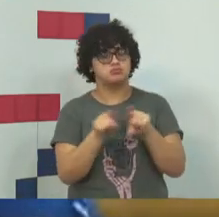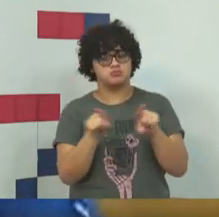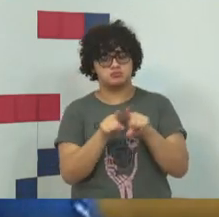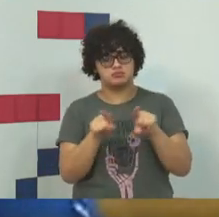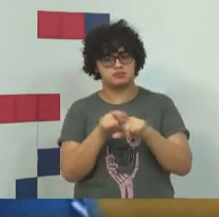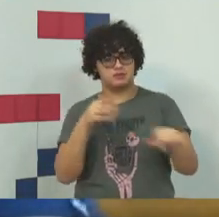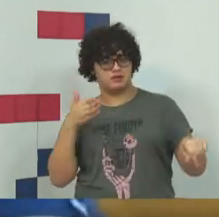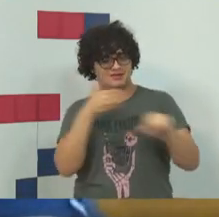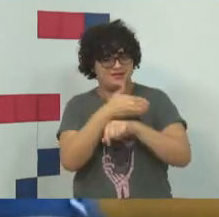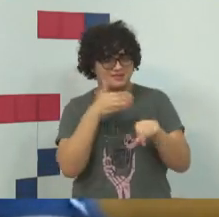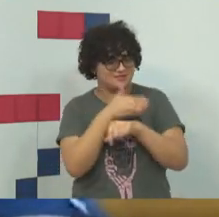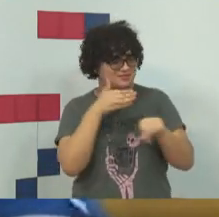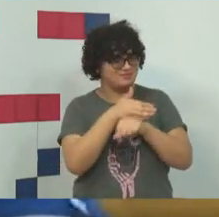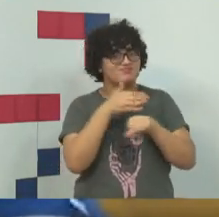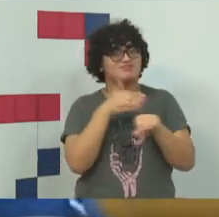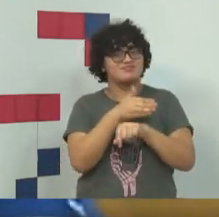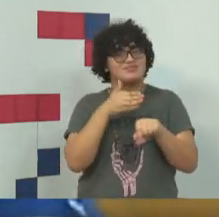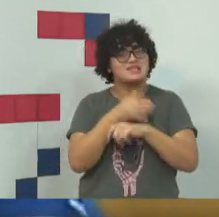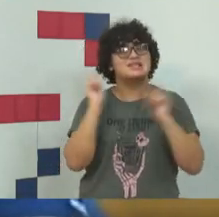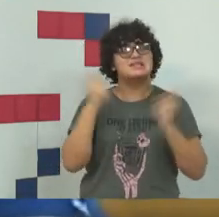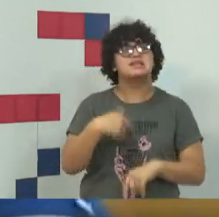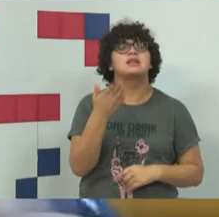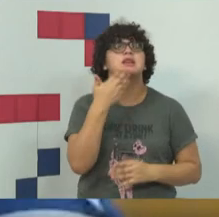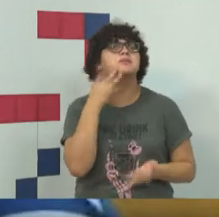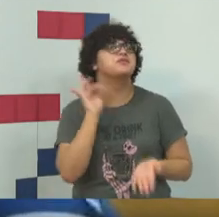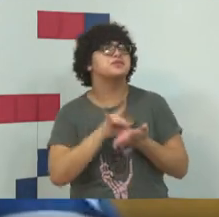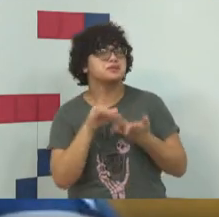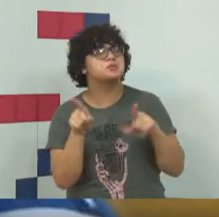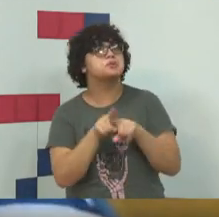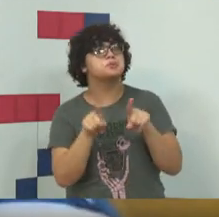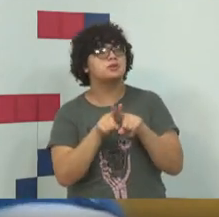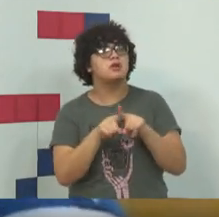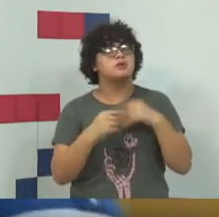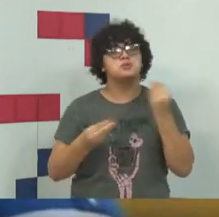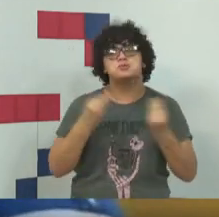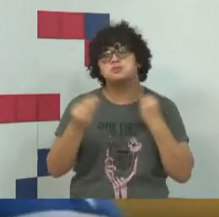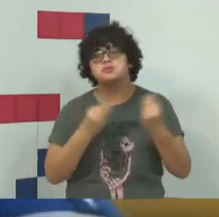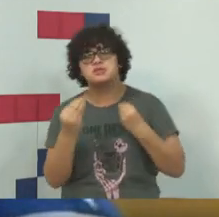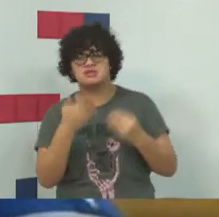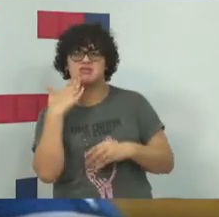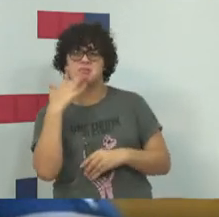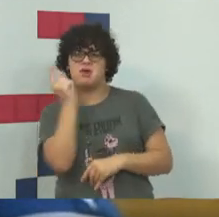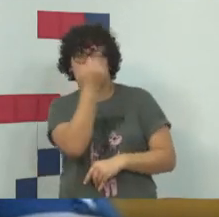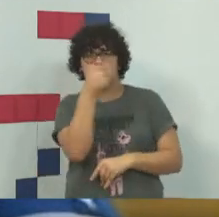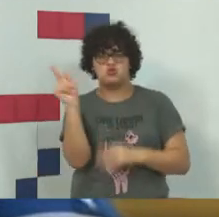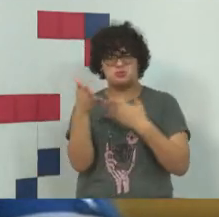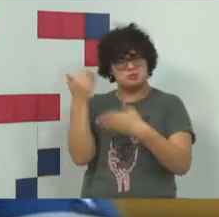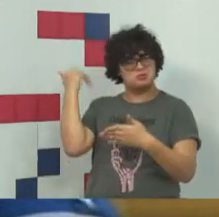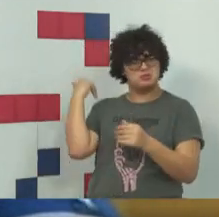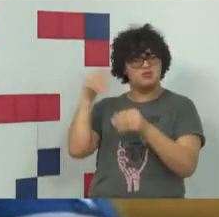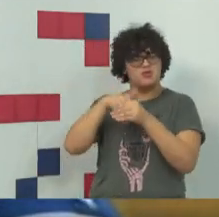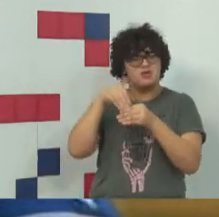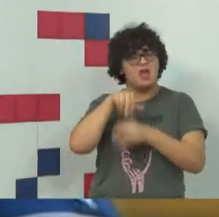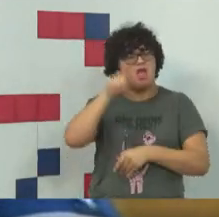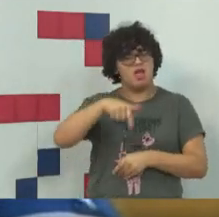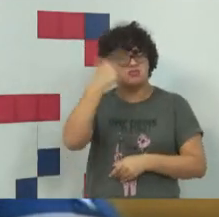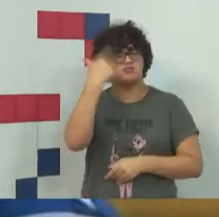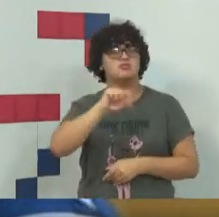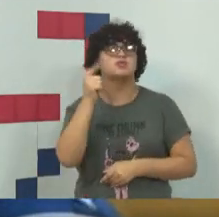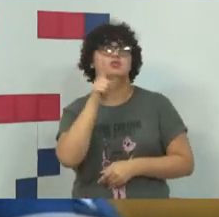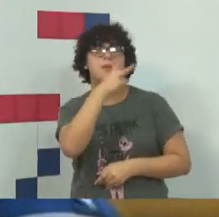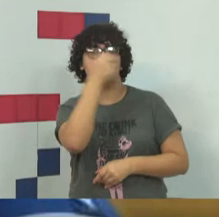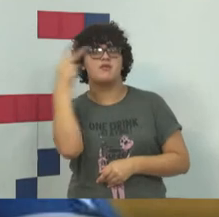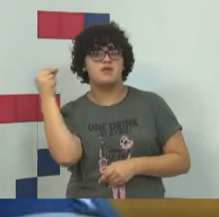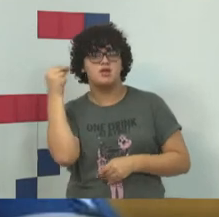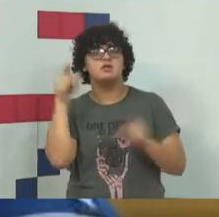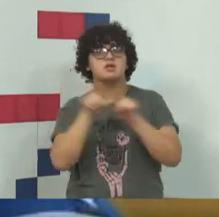entrar lá e saber a verdade, né, na última eleição, onde eu fui candidato a prefeito, pra vocês terem uma ideia,